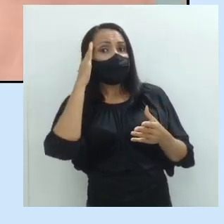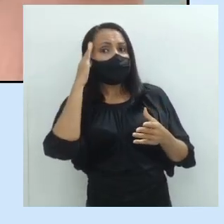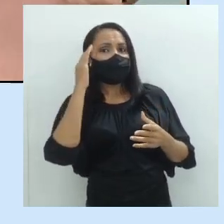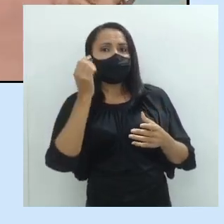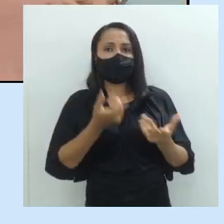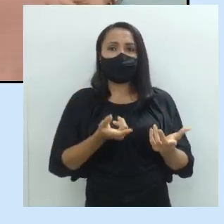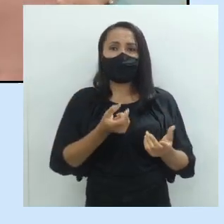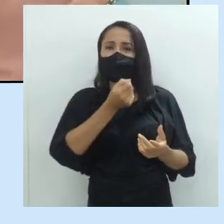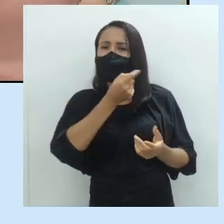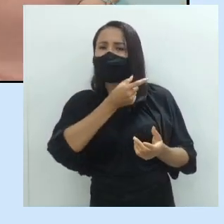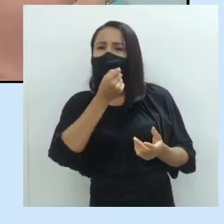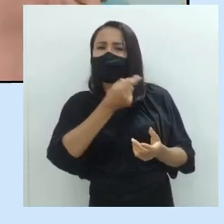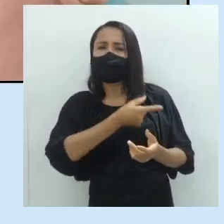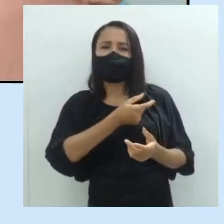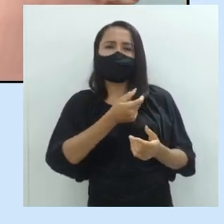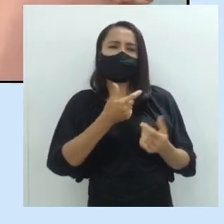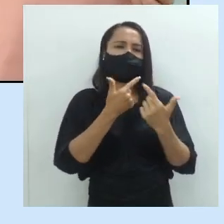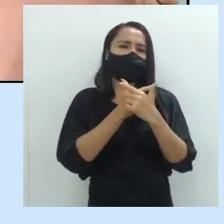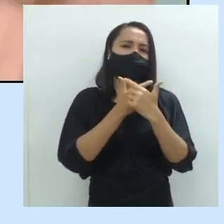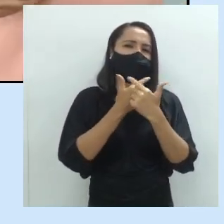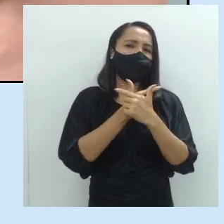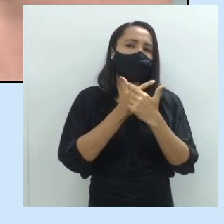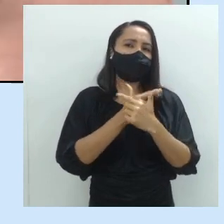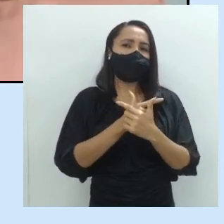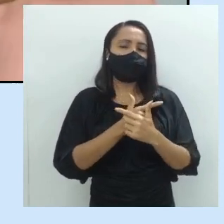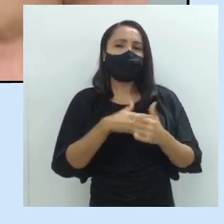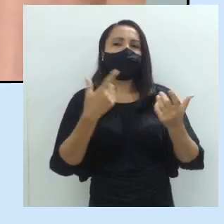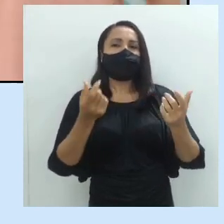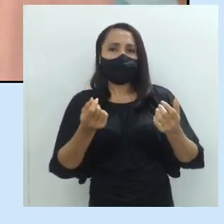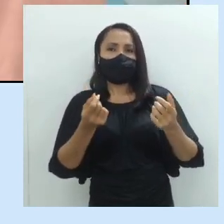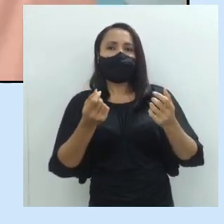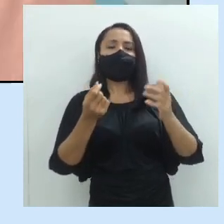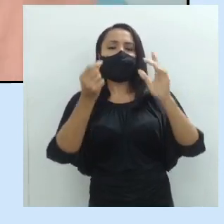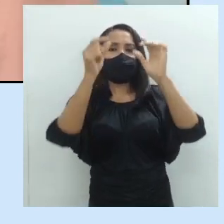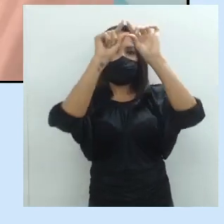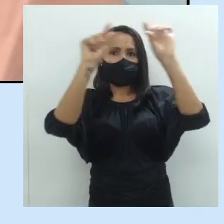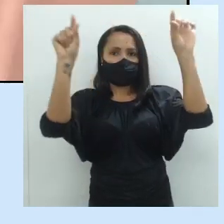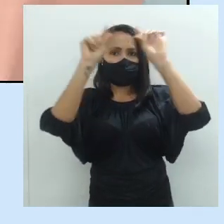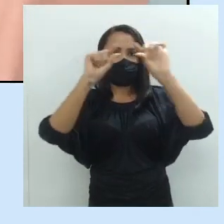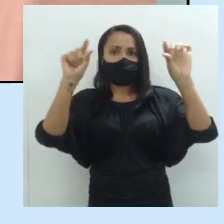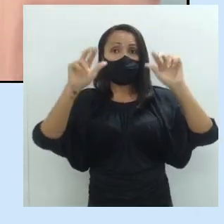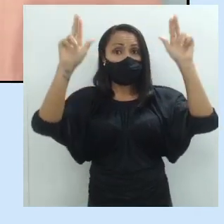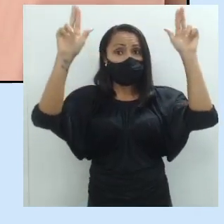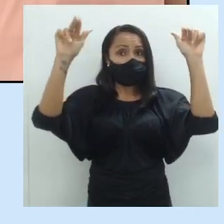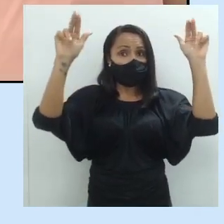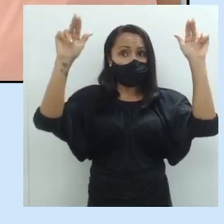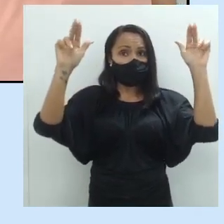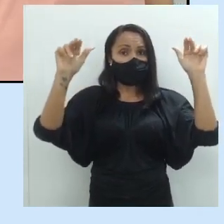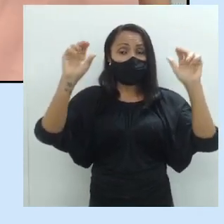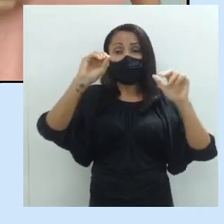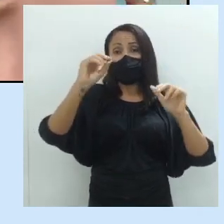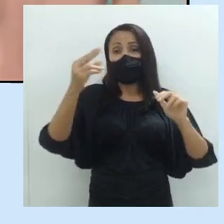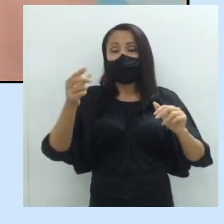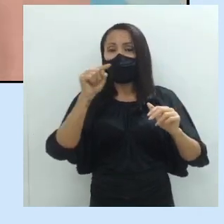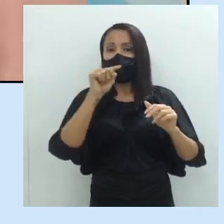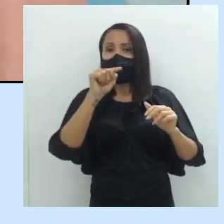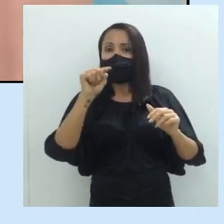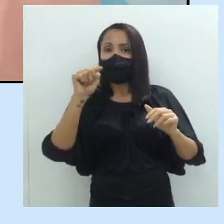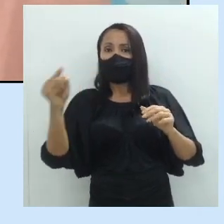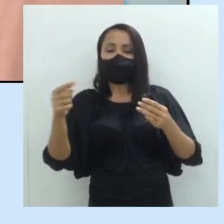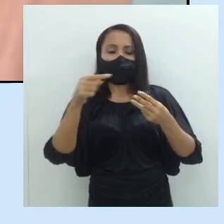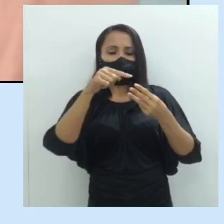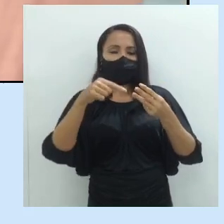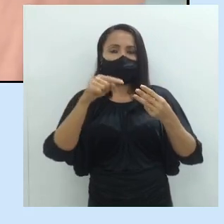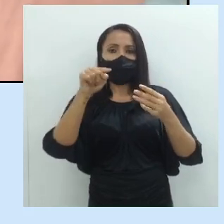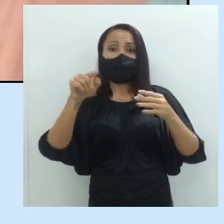ironia, certo? Ela pode ser marcada na escrita por aspas ou reticências. E tudo isso